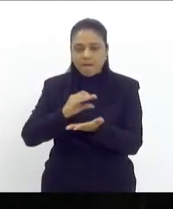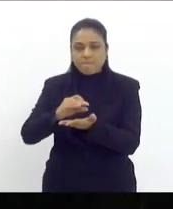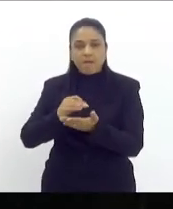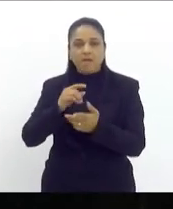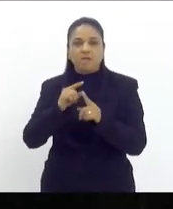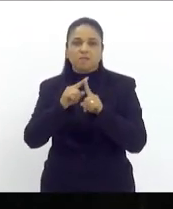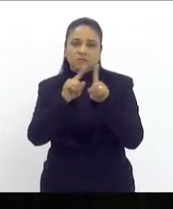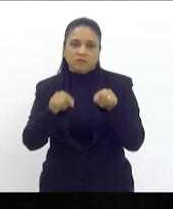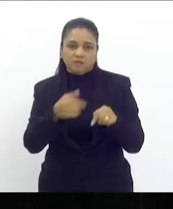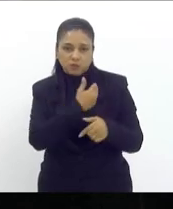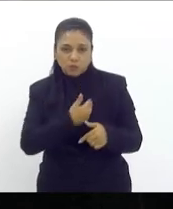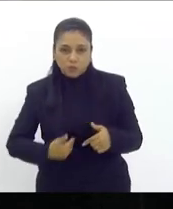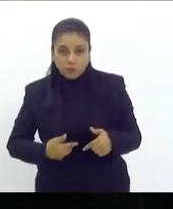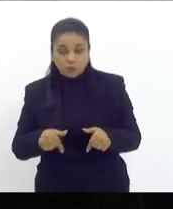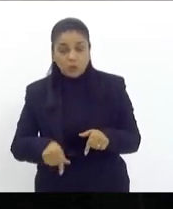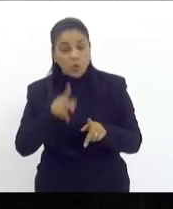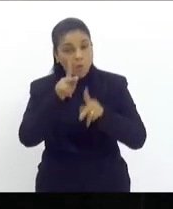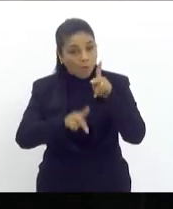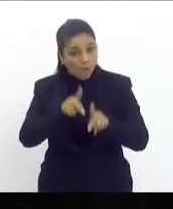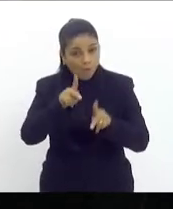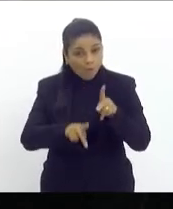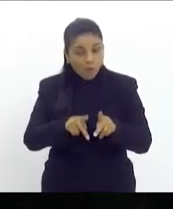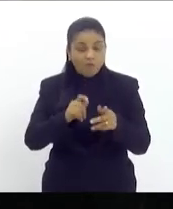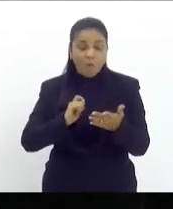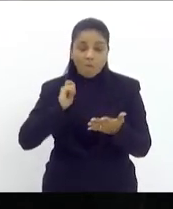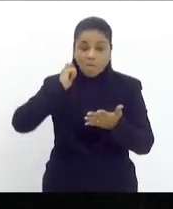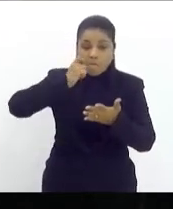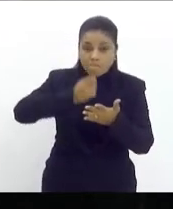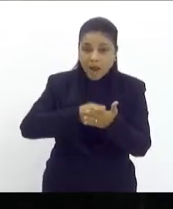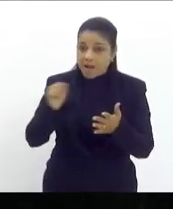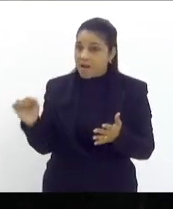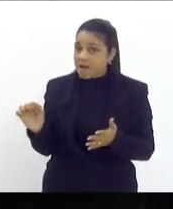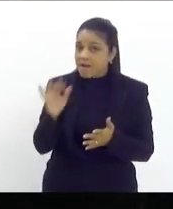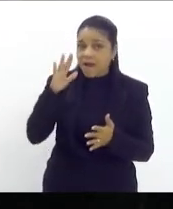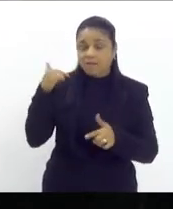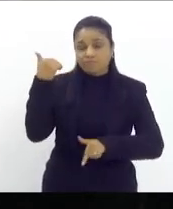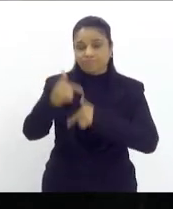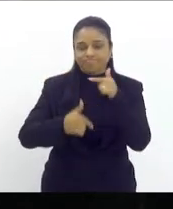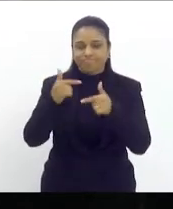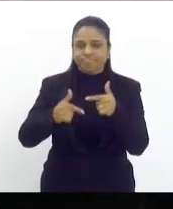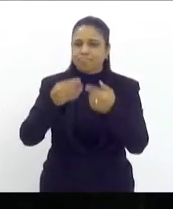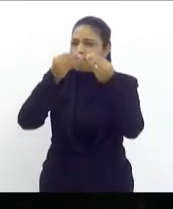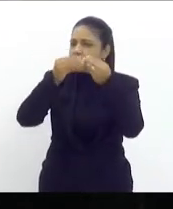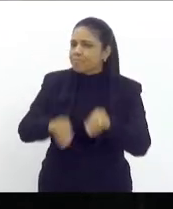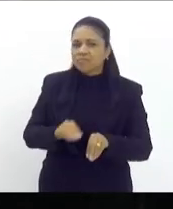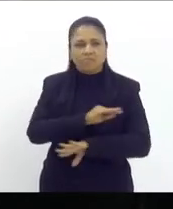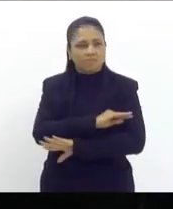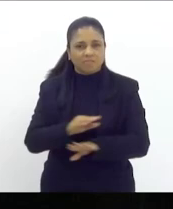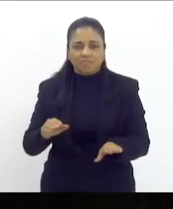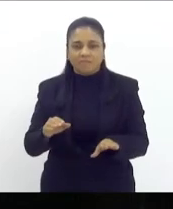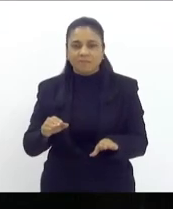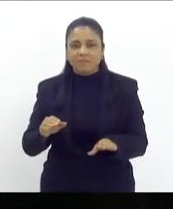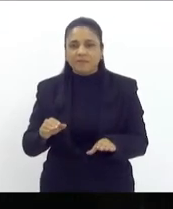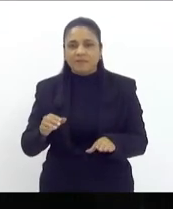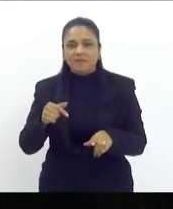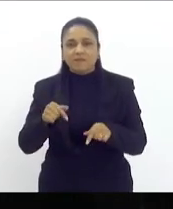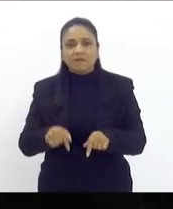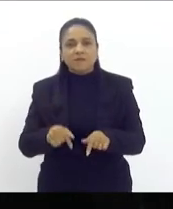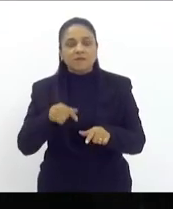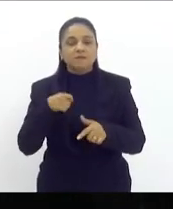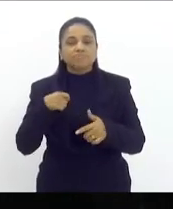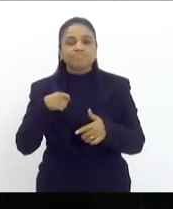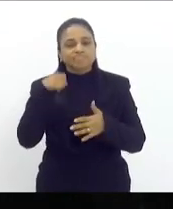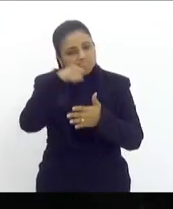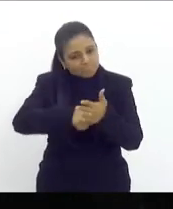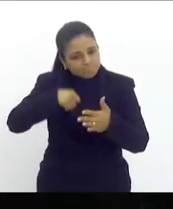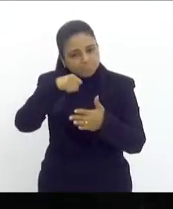povo está refém nosso povo pagar caro para ter um serviço péssimo e a gente vem aqui combater